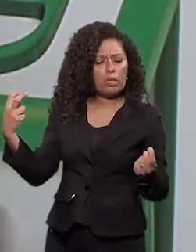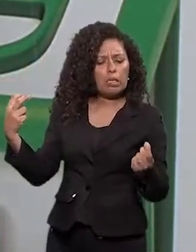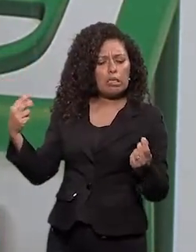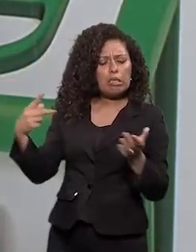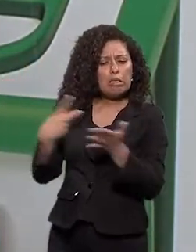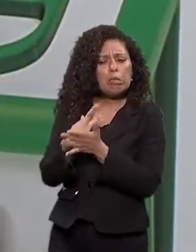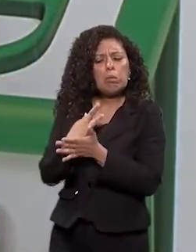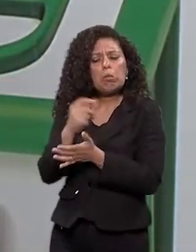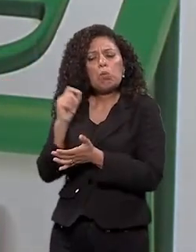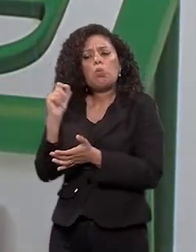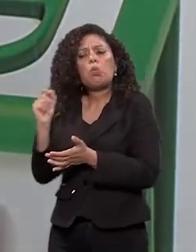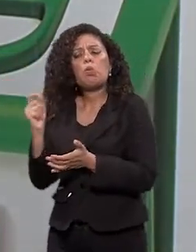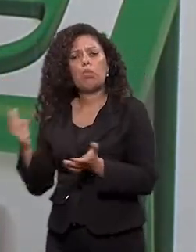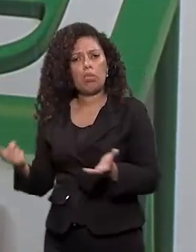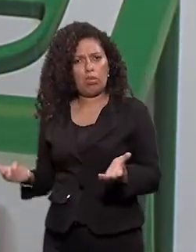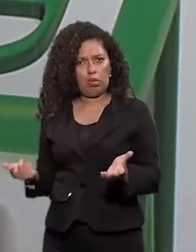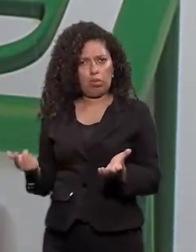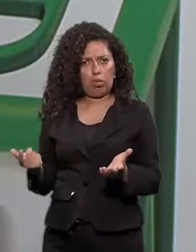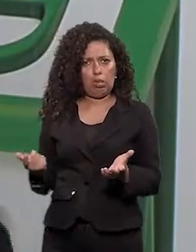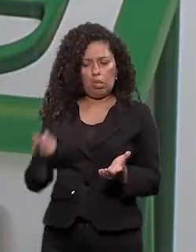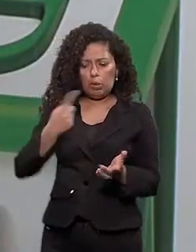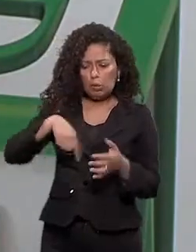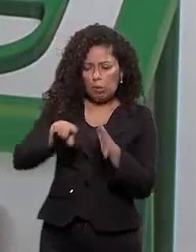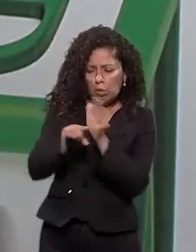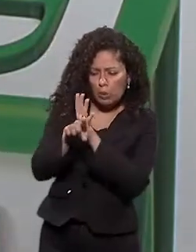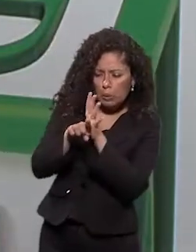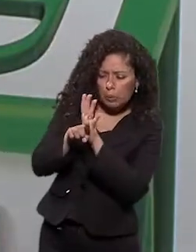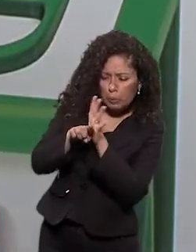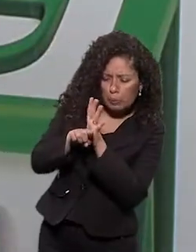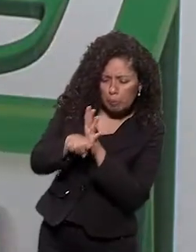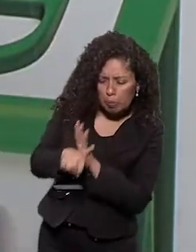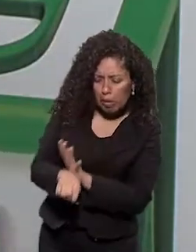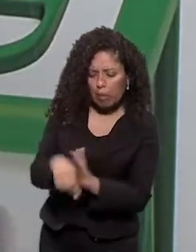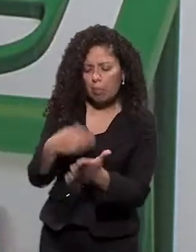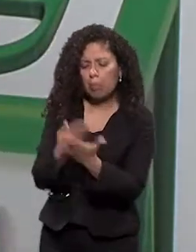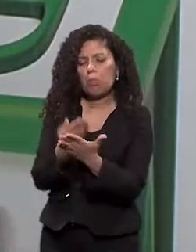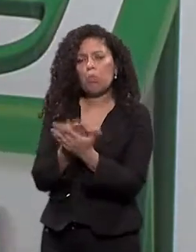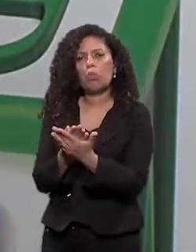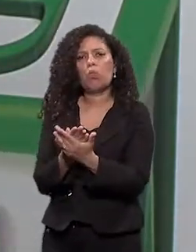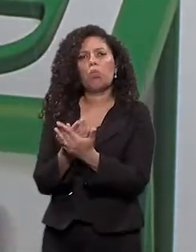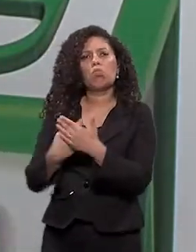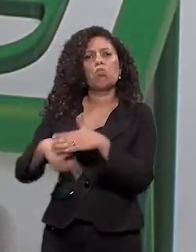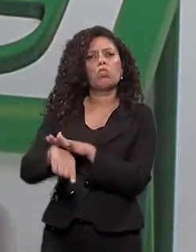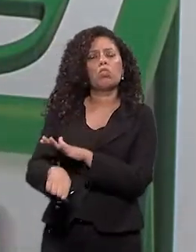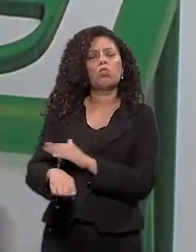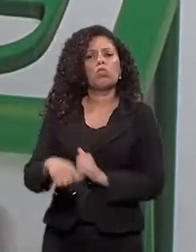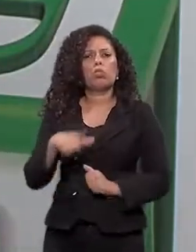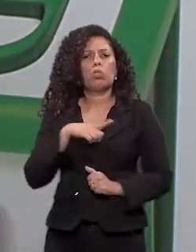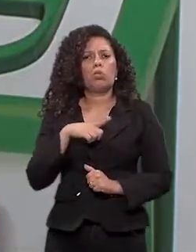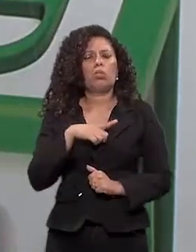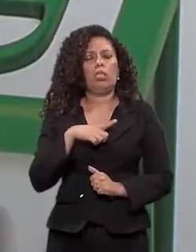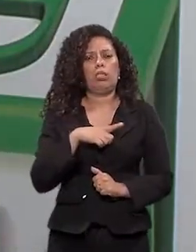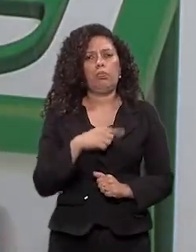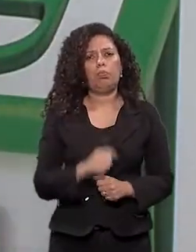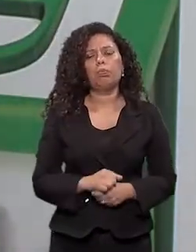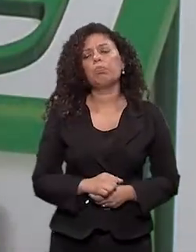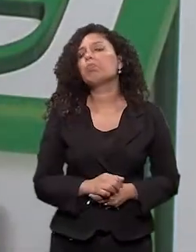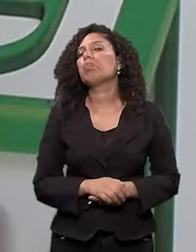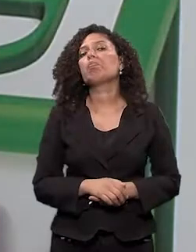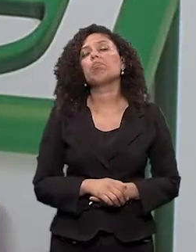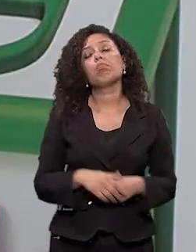Então, pensar que essa exploração de possibilidades no som, na música, encontra o seu ápice, né?